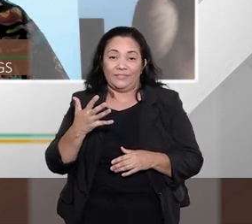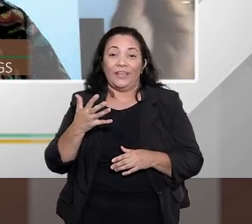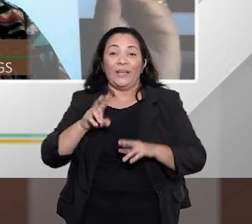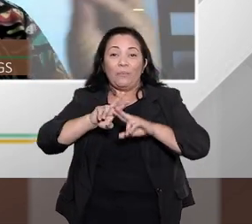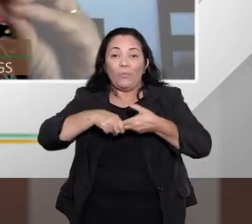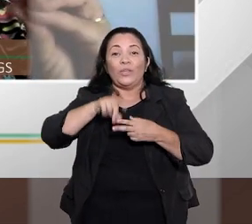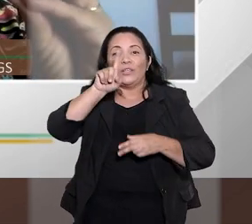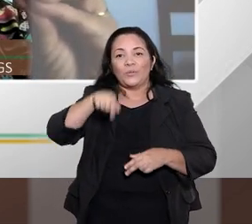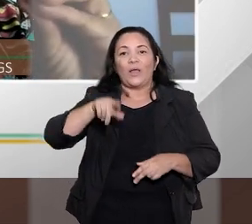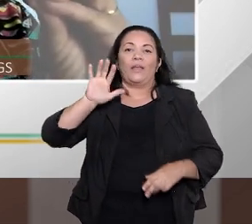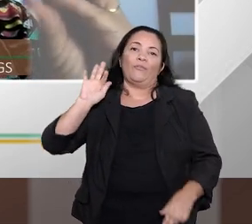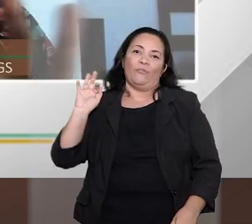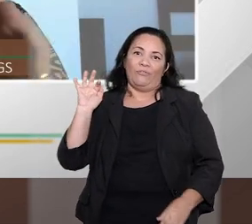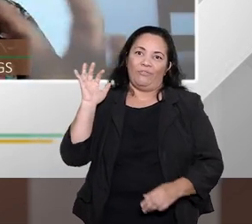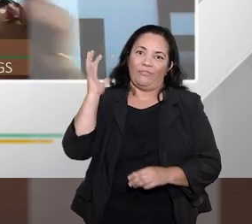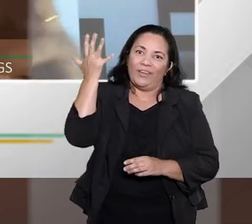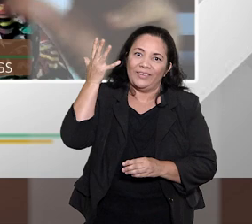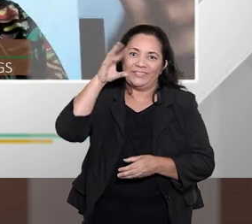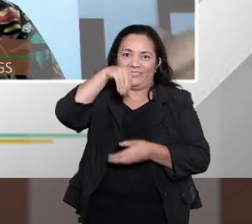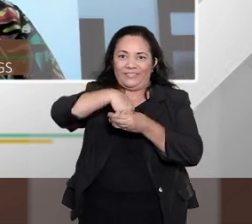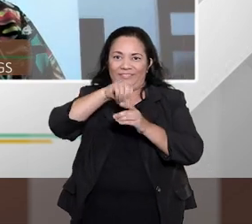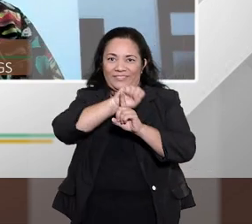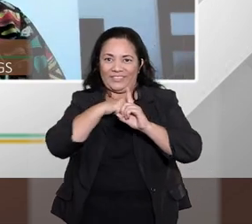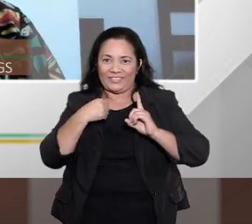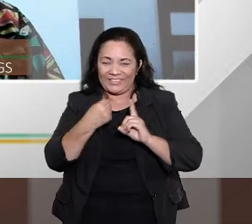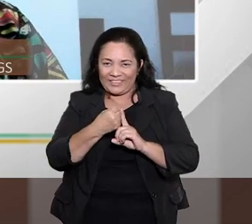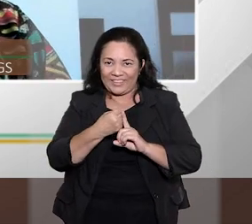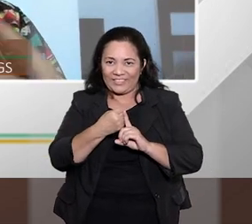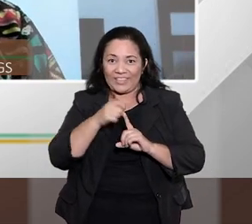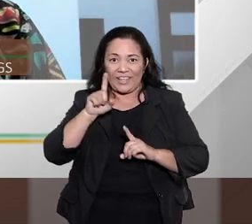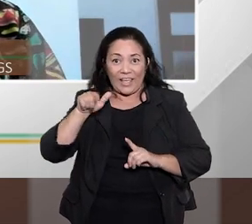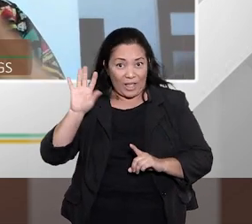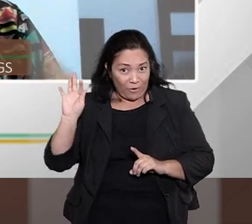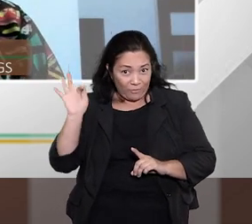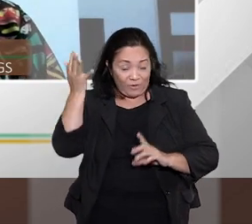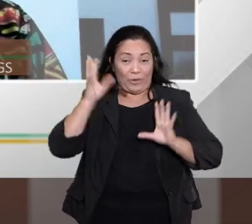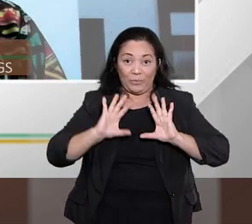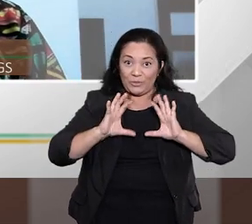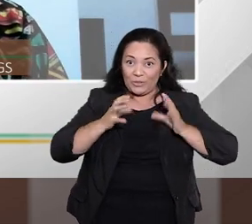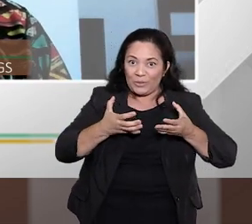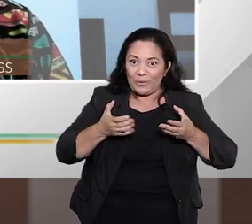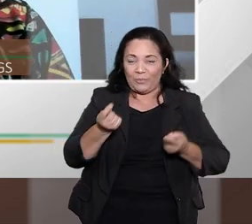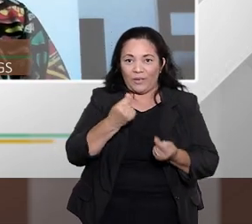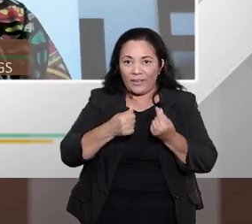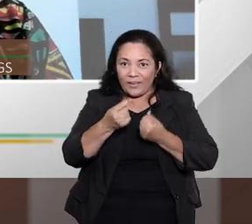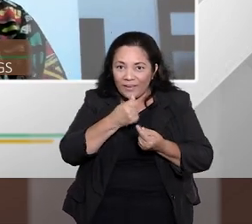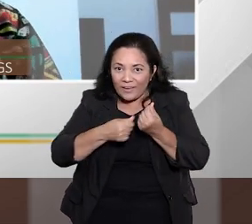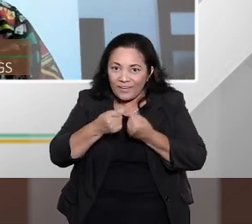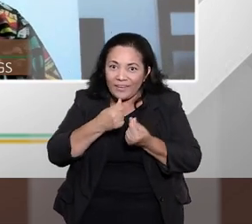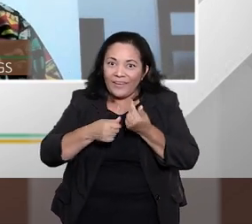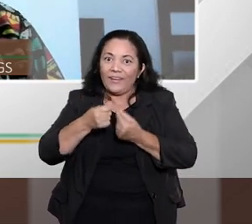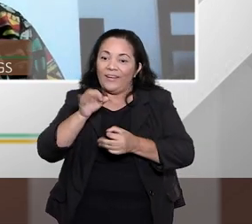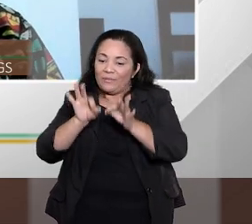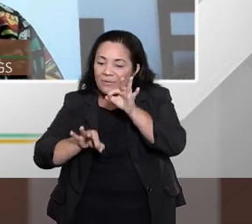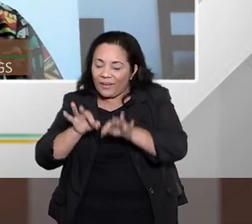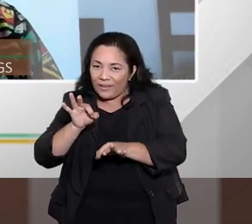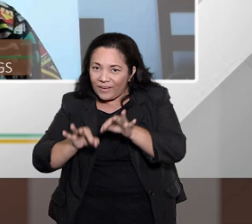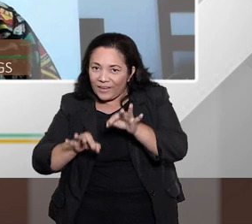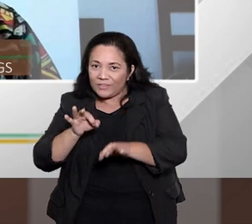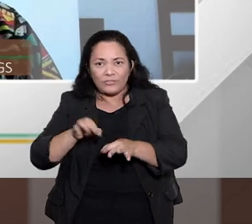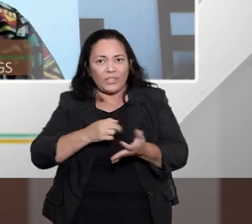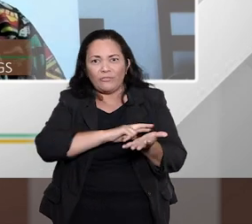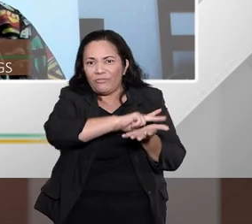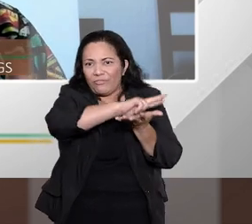a ser um fenômeno de grupo. Por quê? Por que ele é um fenômeno de grupo econômico, financeiro, jurídico, tão importante?